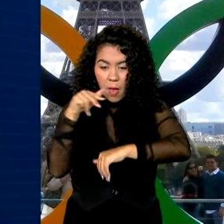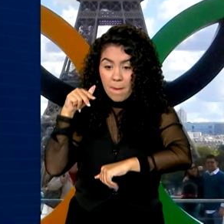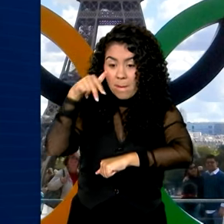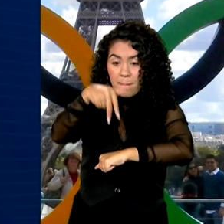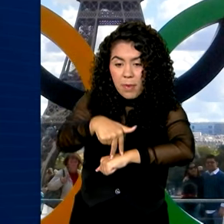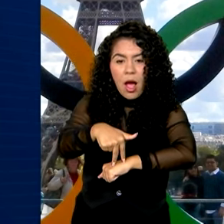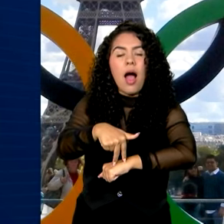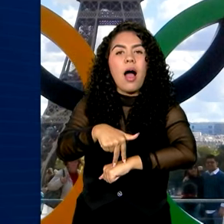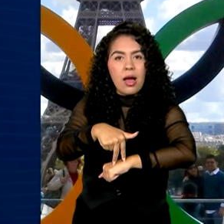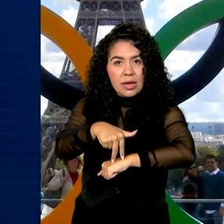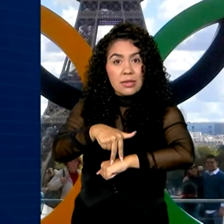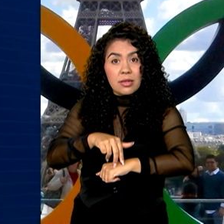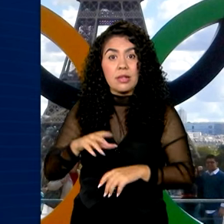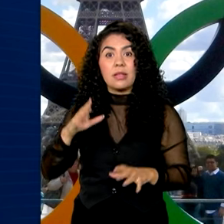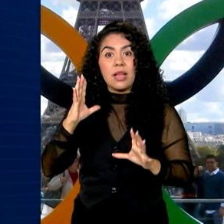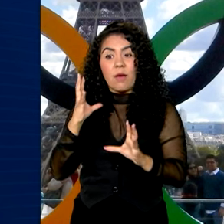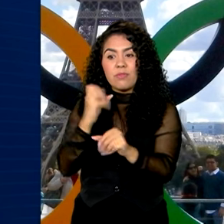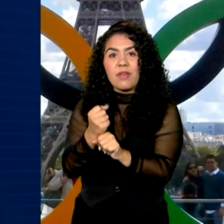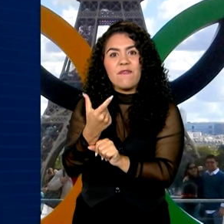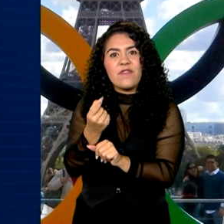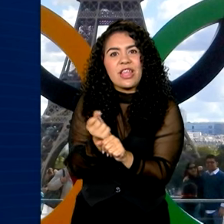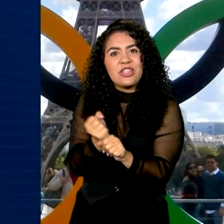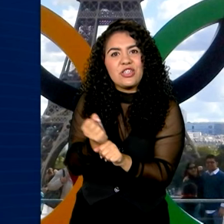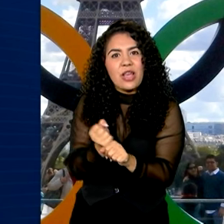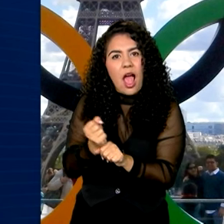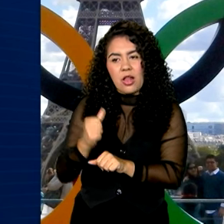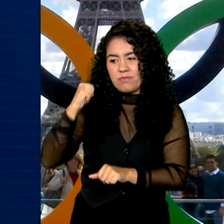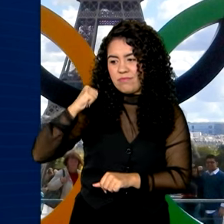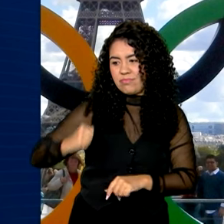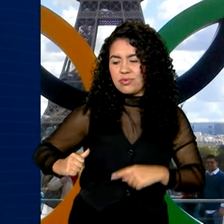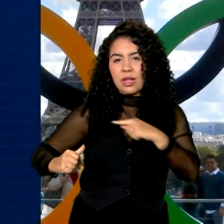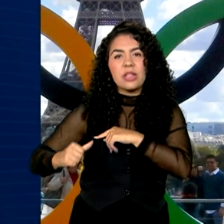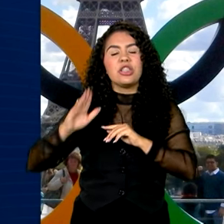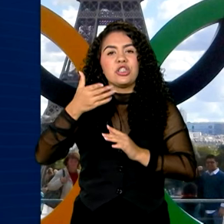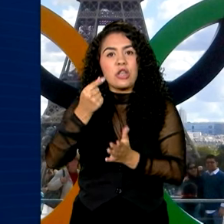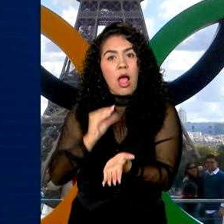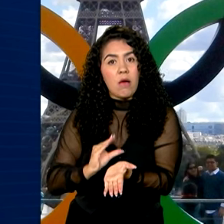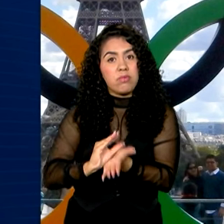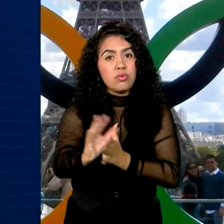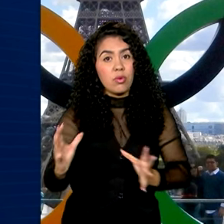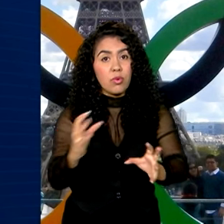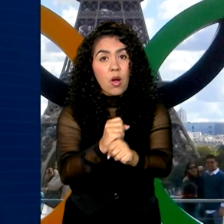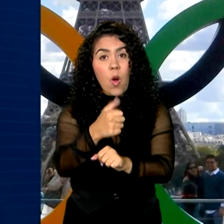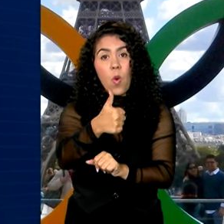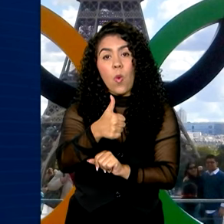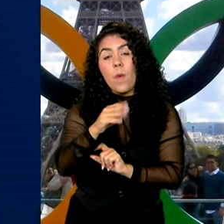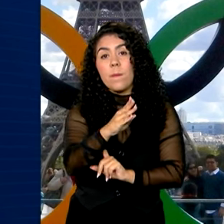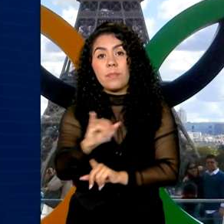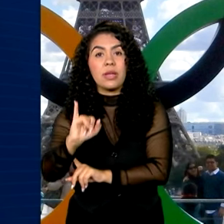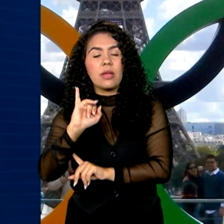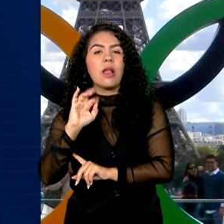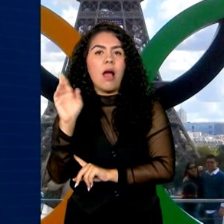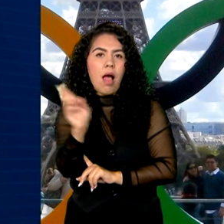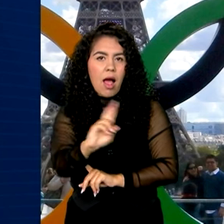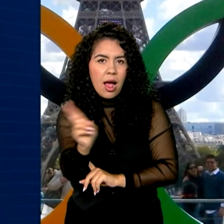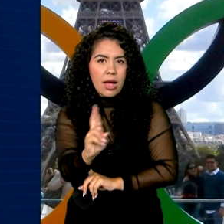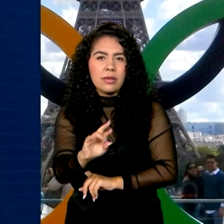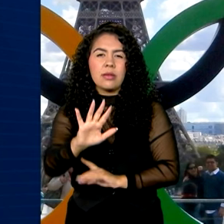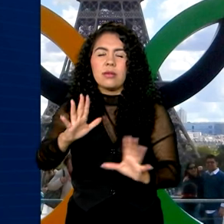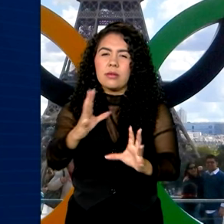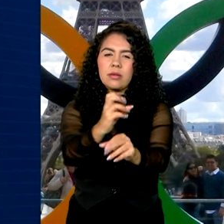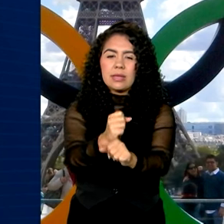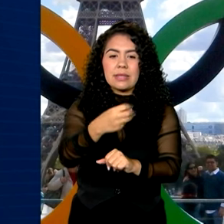acaba de completar 20 anos e já investiu mais de um bilhão e meio de reais em cerca de 37 mil